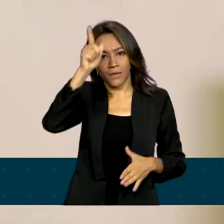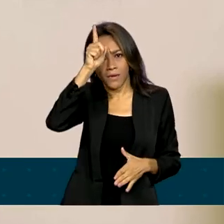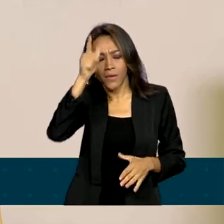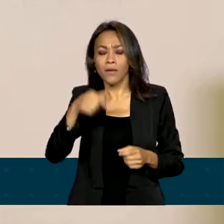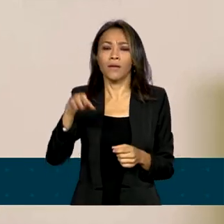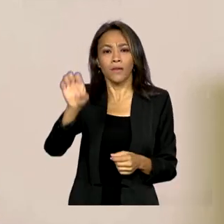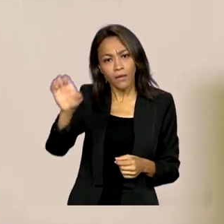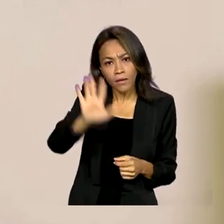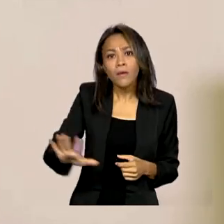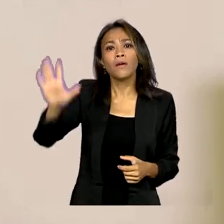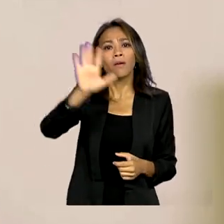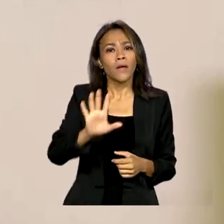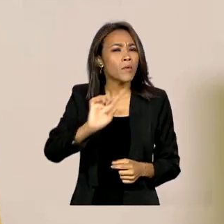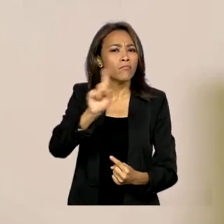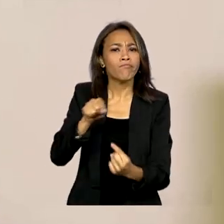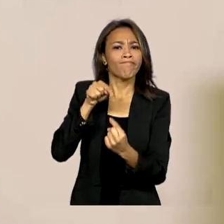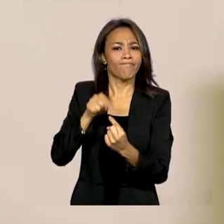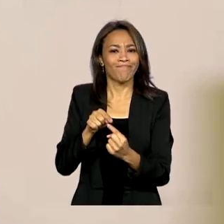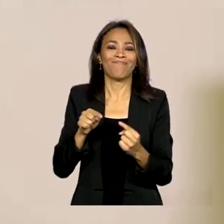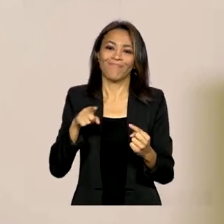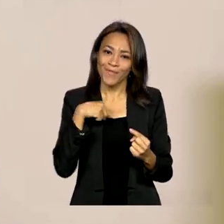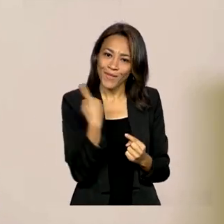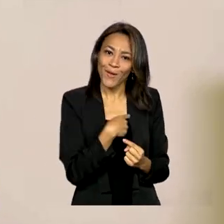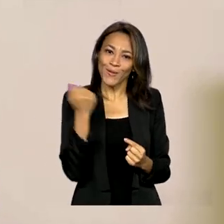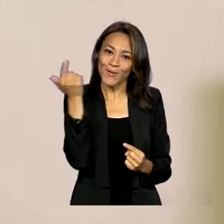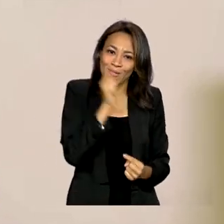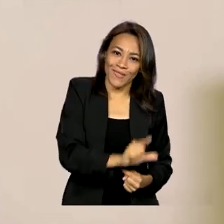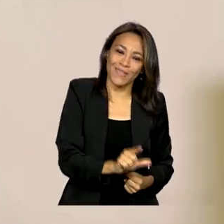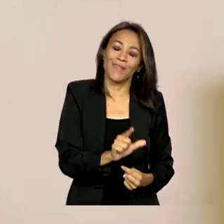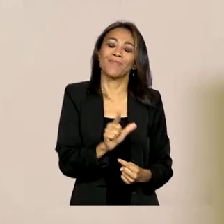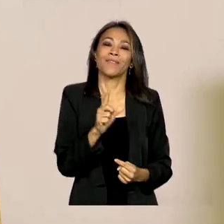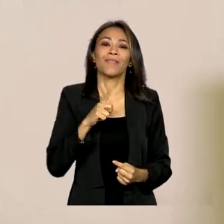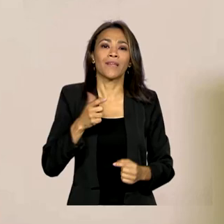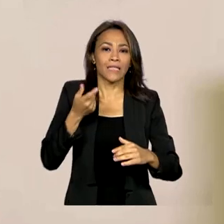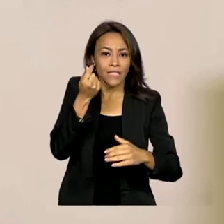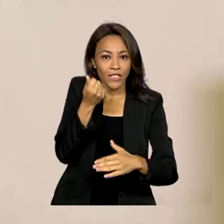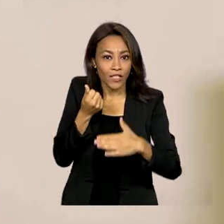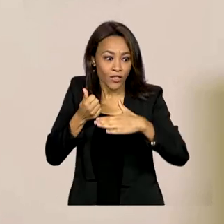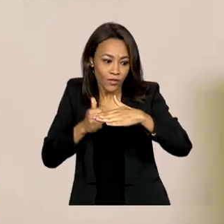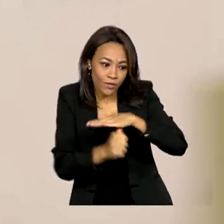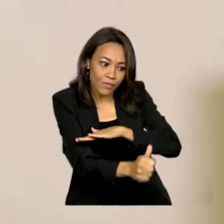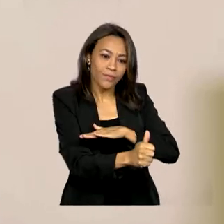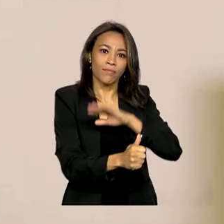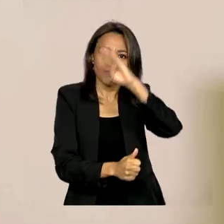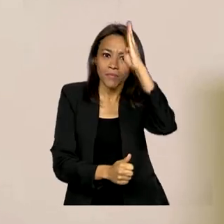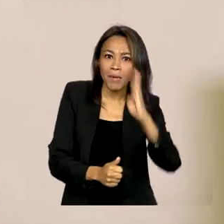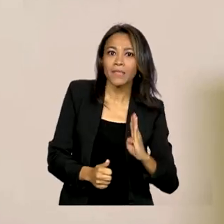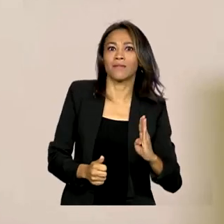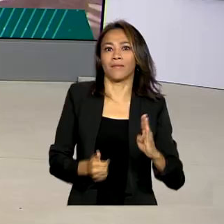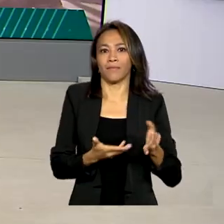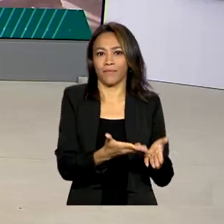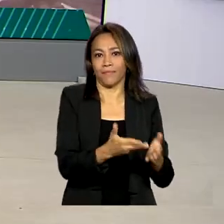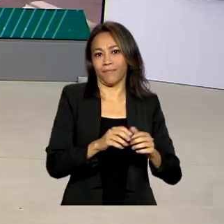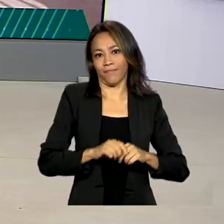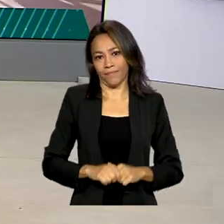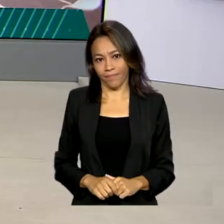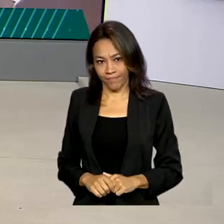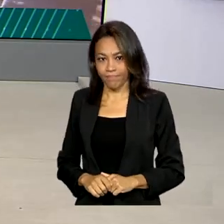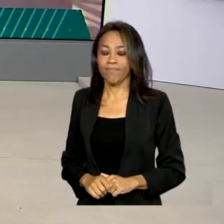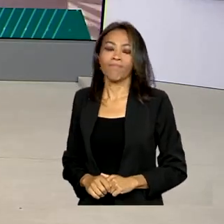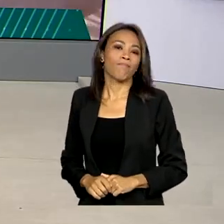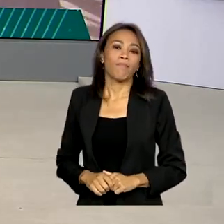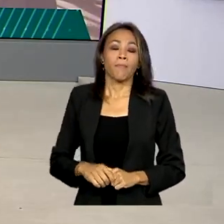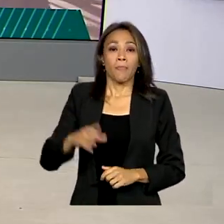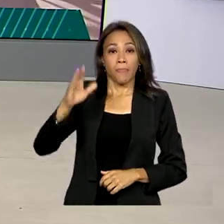europeias, para que possamos ter investimentos no Brasil nessa agenda. A